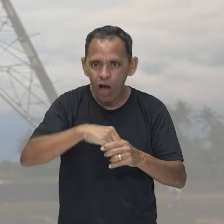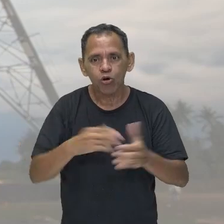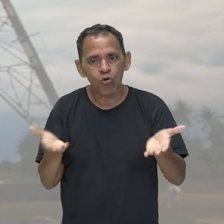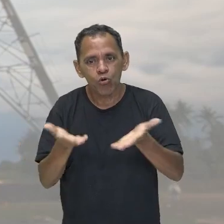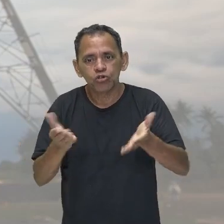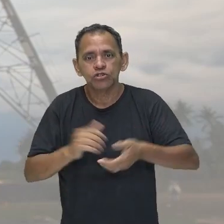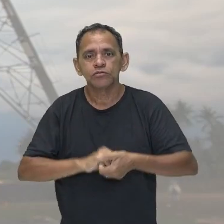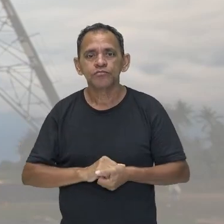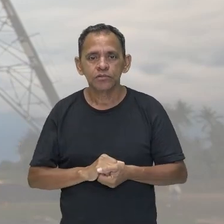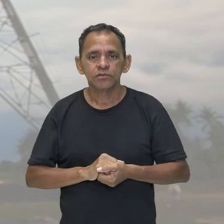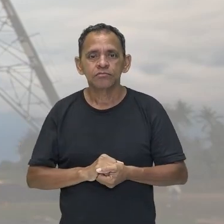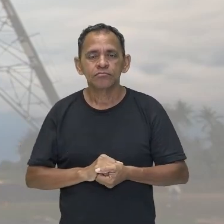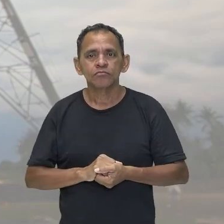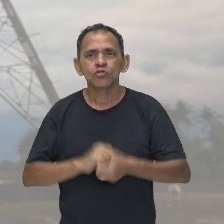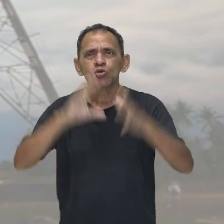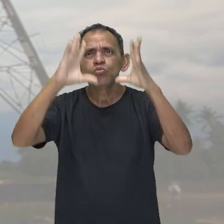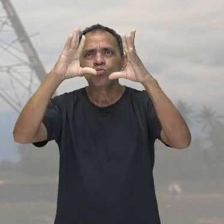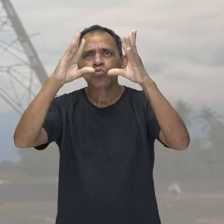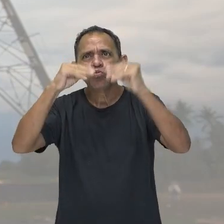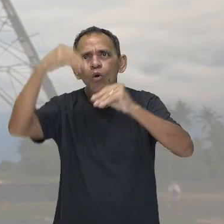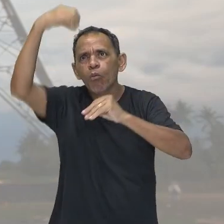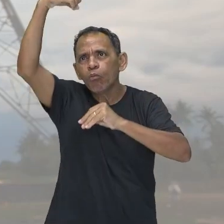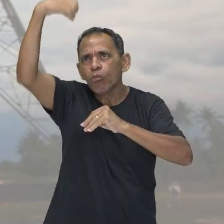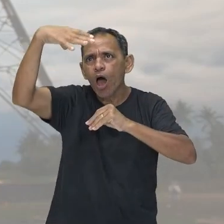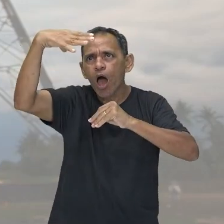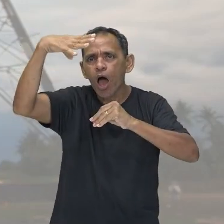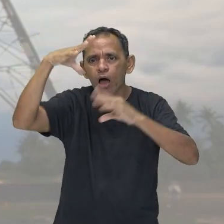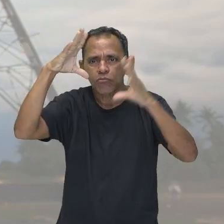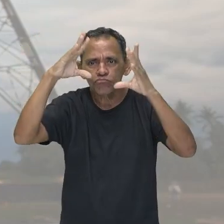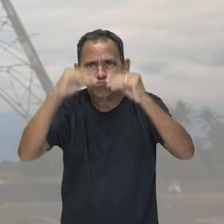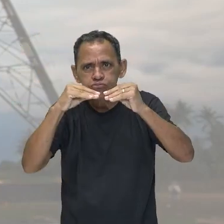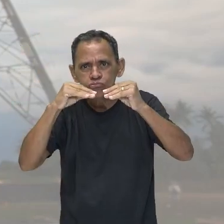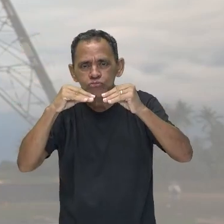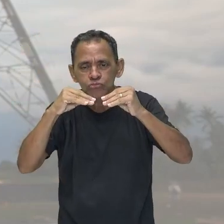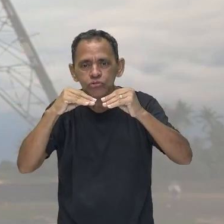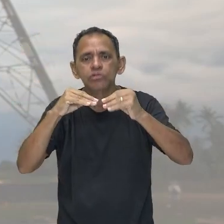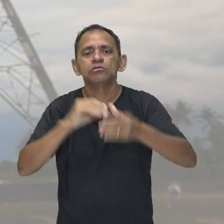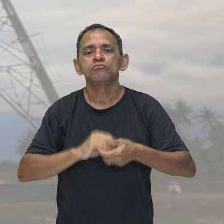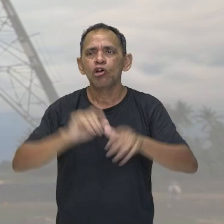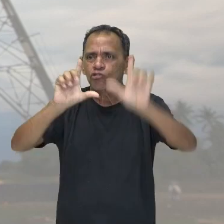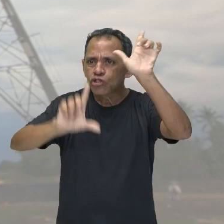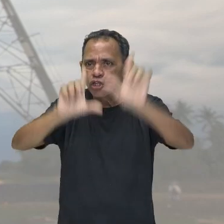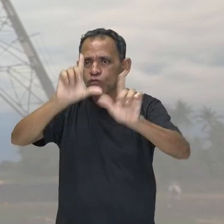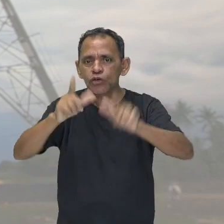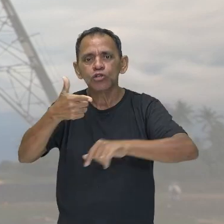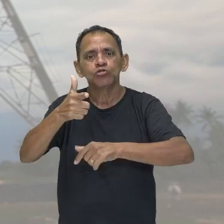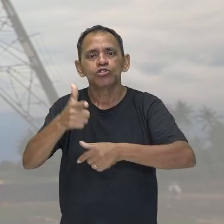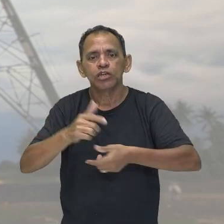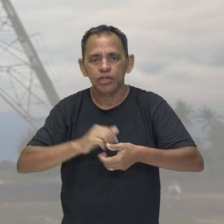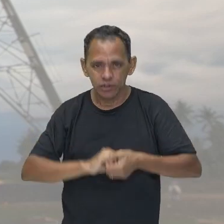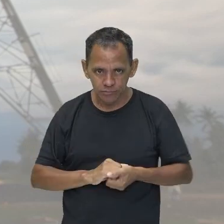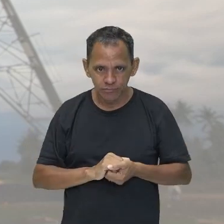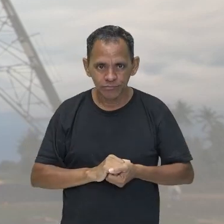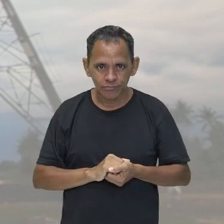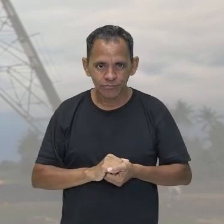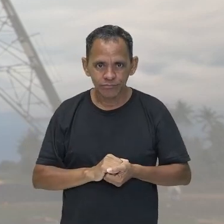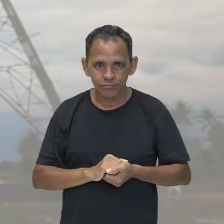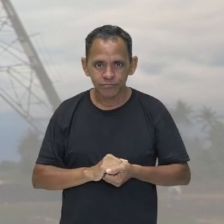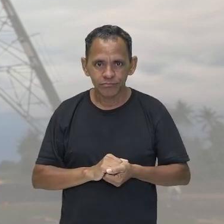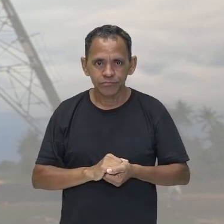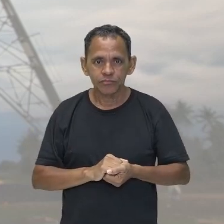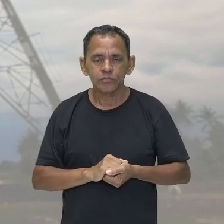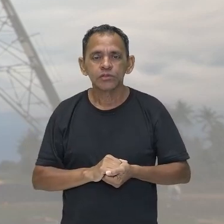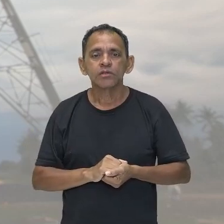Você consegue perceber que mesmo se tratando de uma mesma palavra, cada